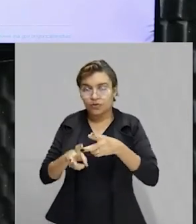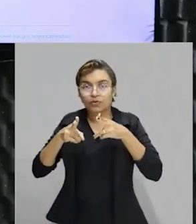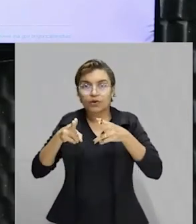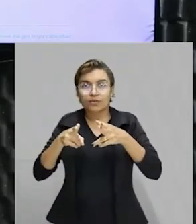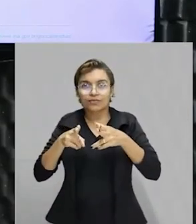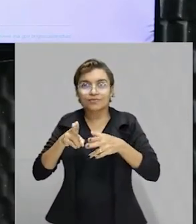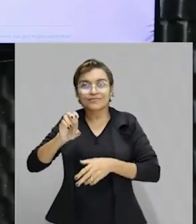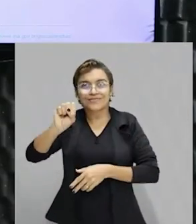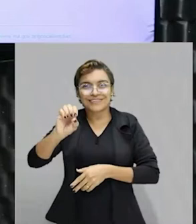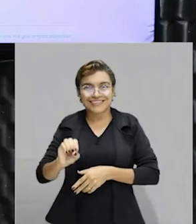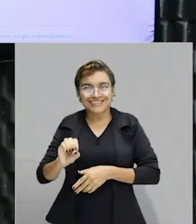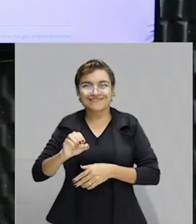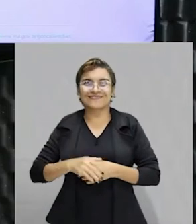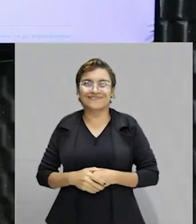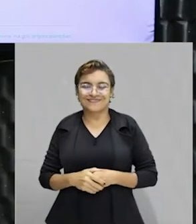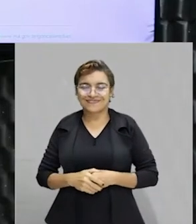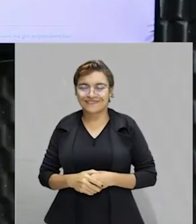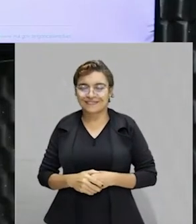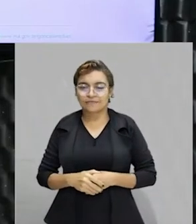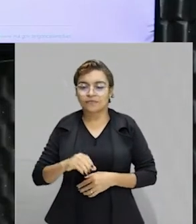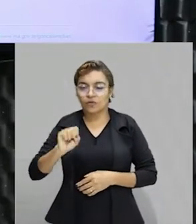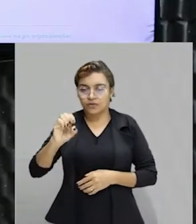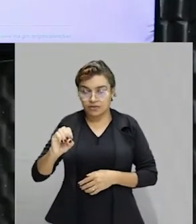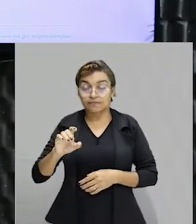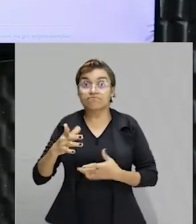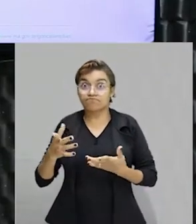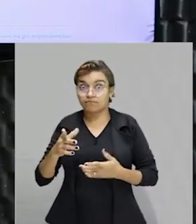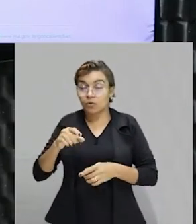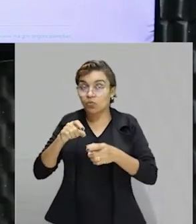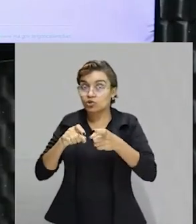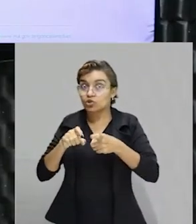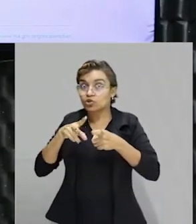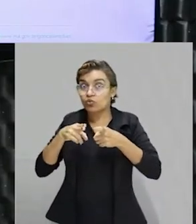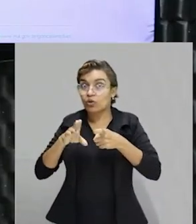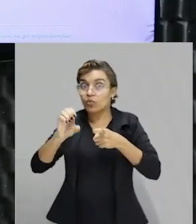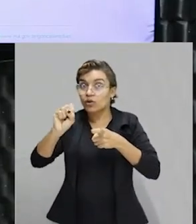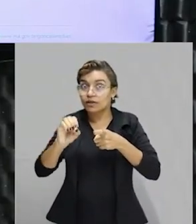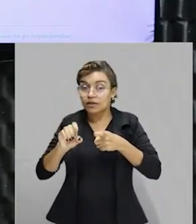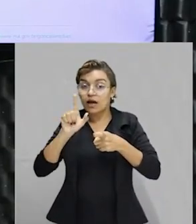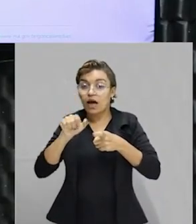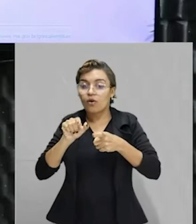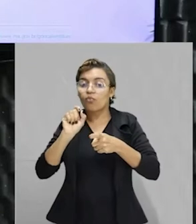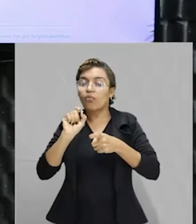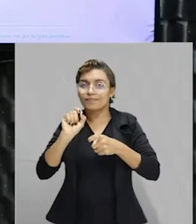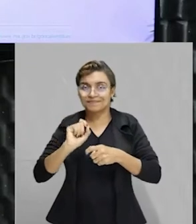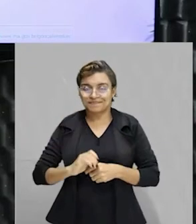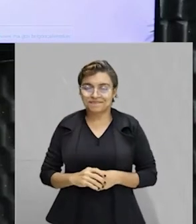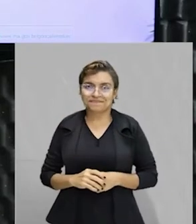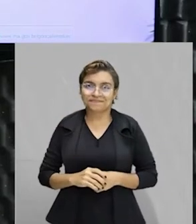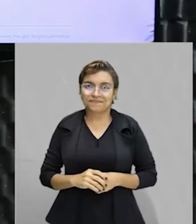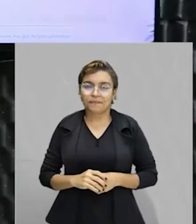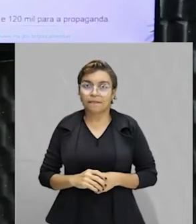resposta o 80. Gente, esse 80 é justamente, né, o que foi